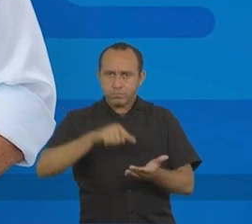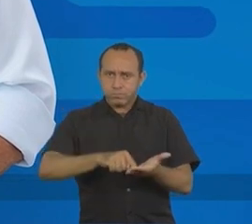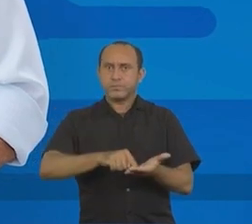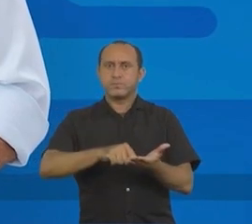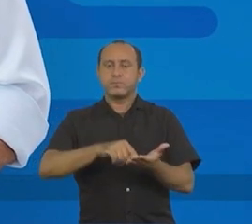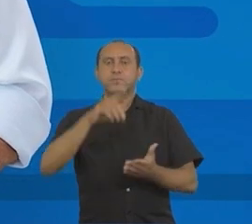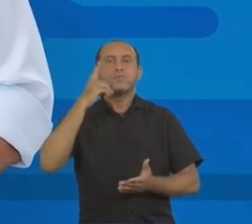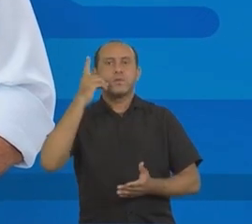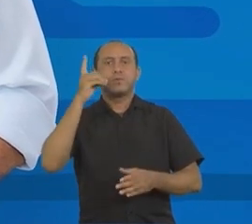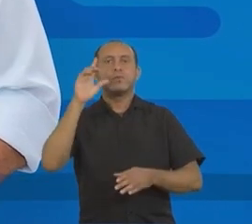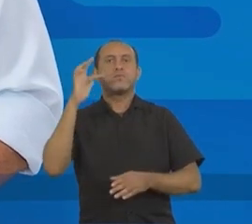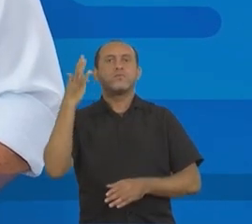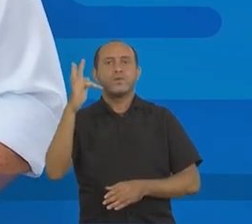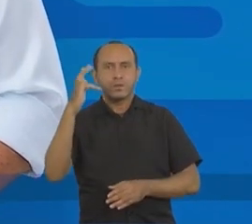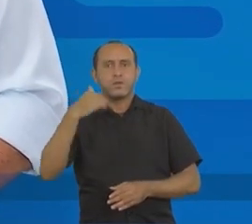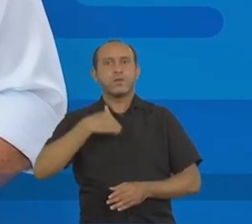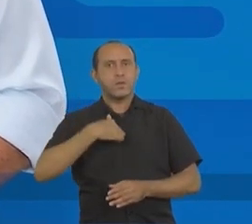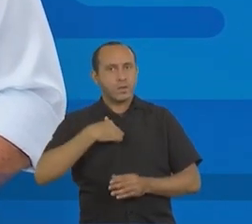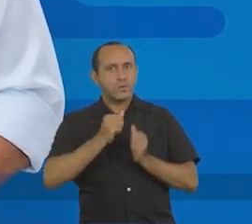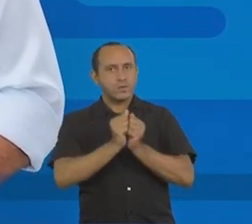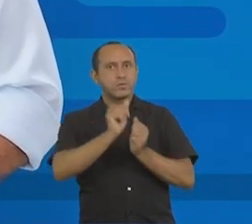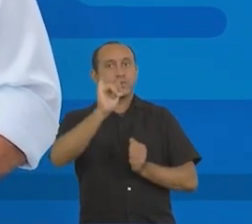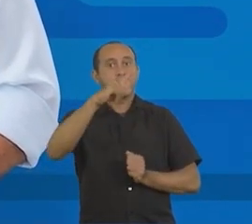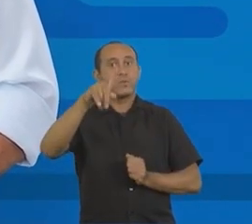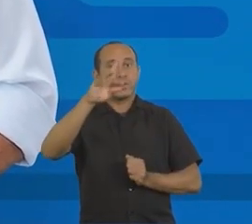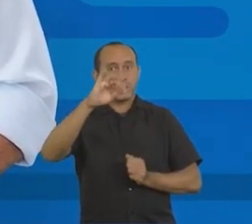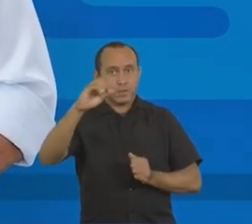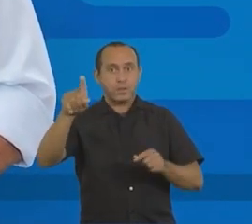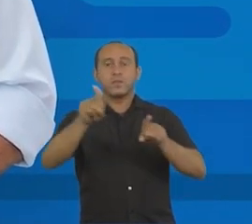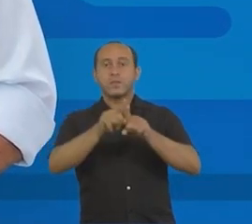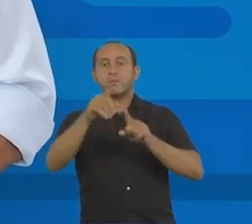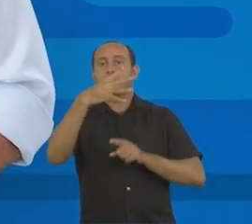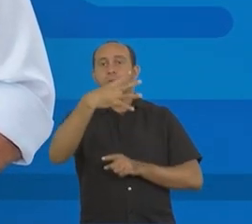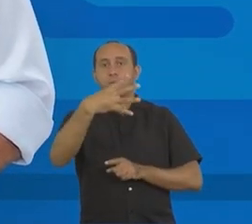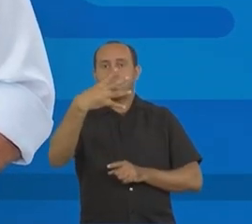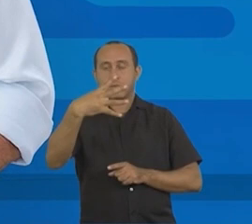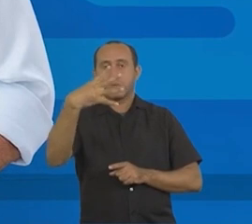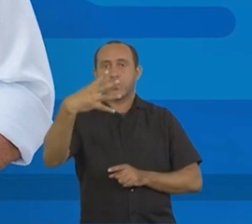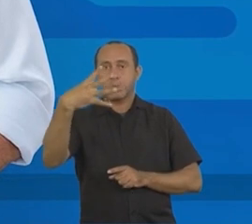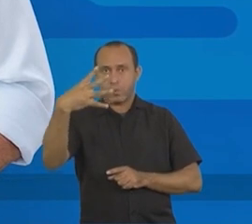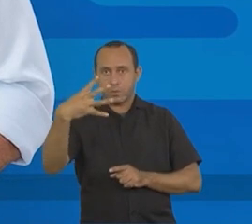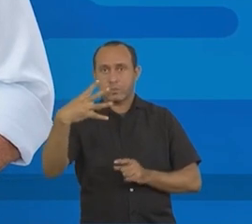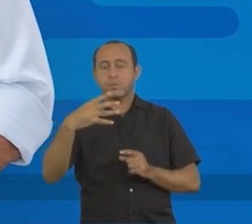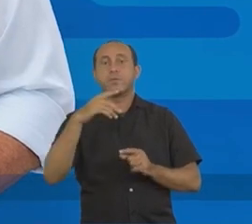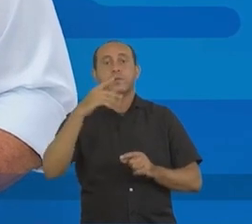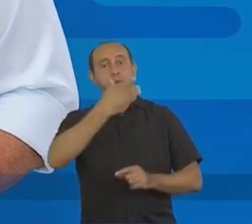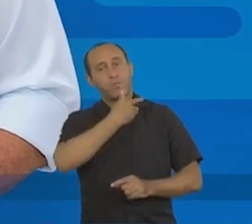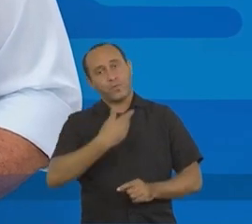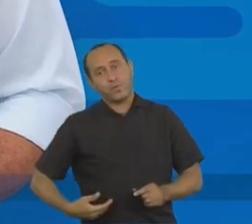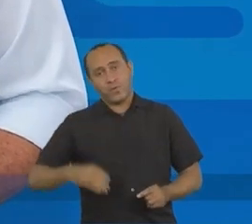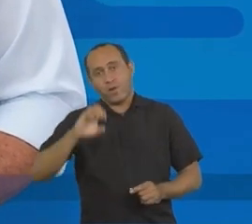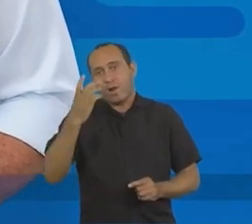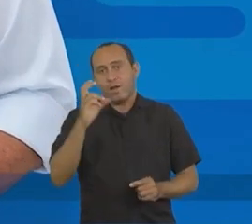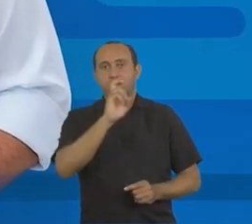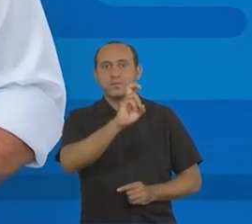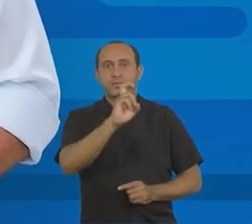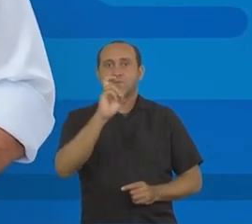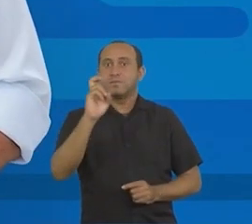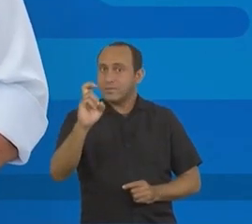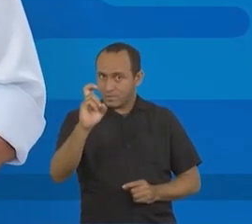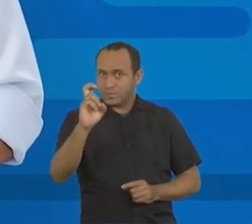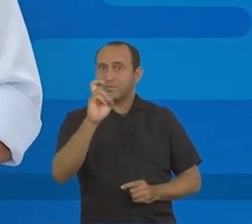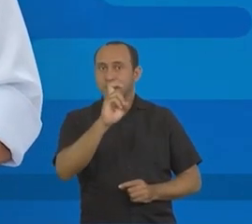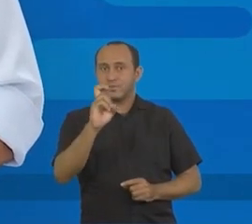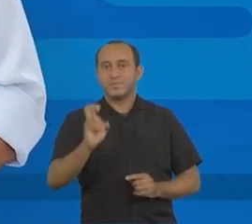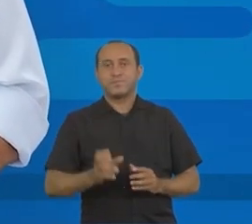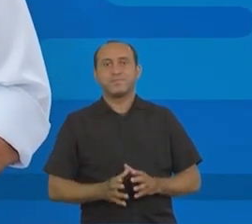confirme. Deputado federal, eu estou com Iandra de André, 4444. E para governador, Fábio